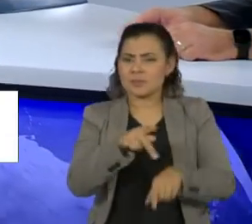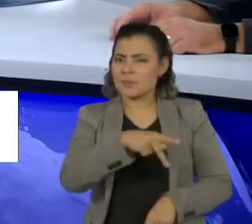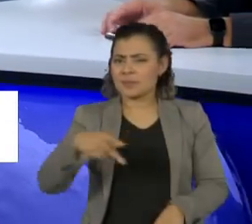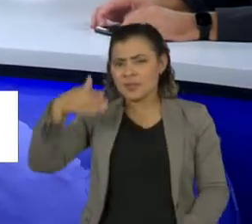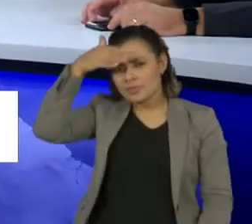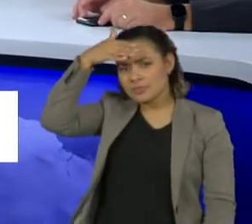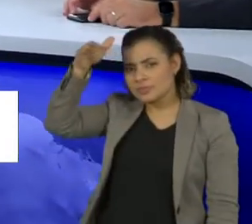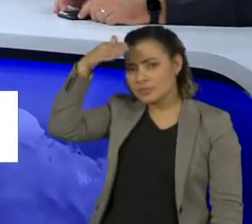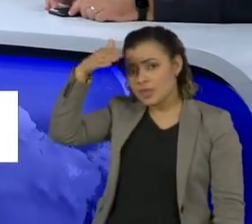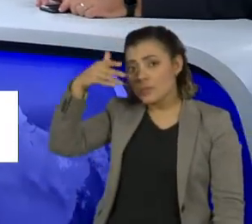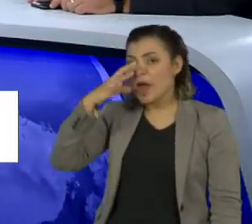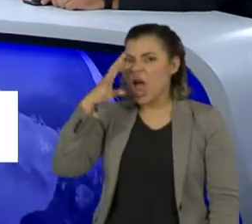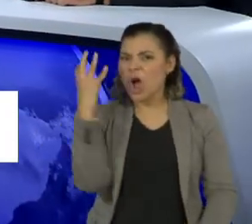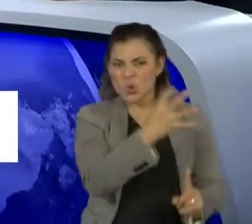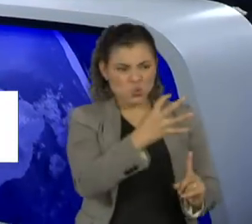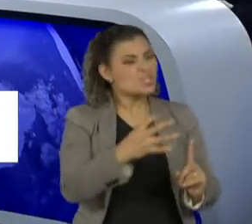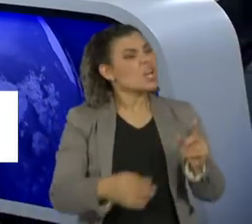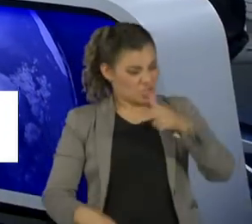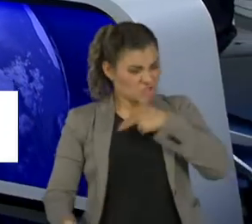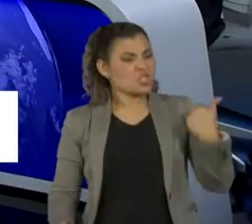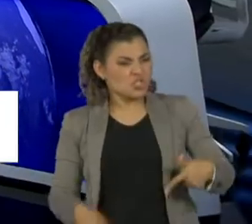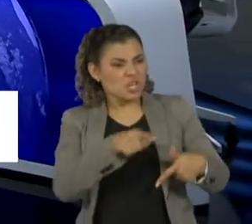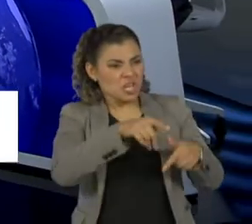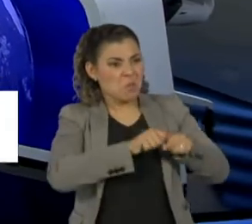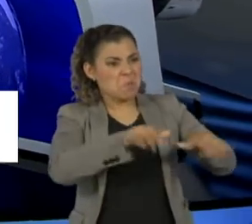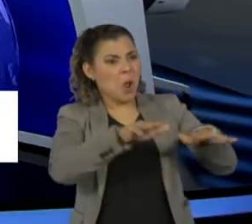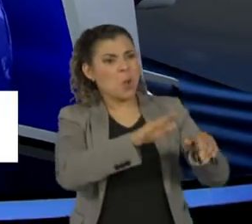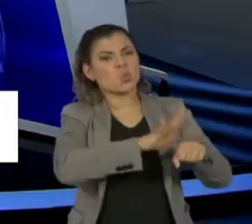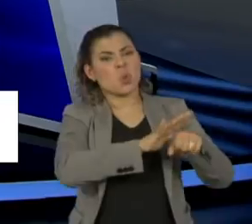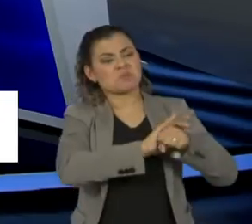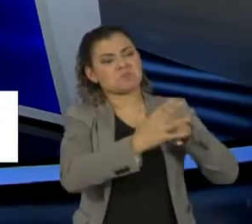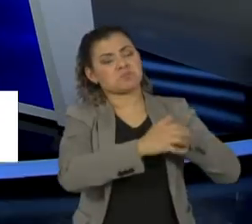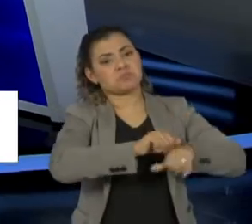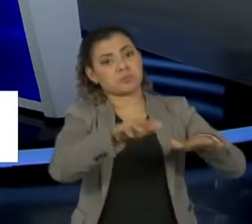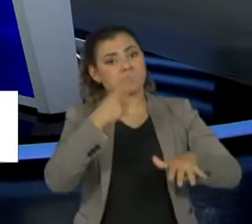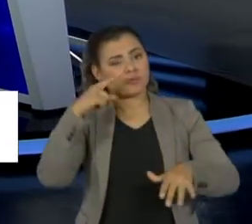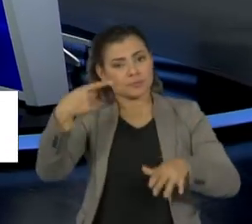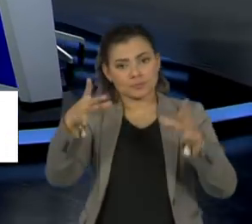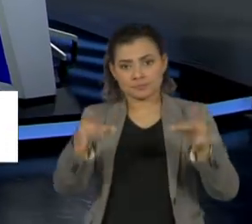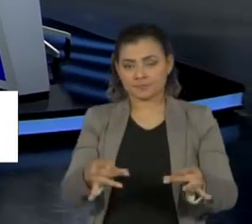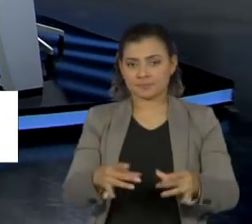Trump volta a acusar a China pela crise da Covid-19. Nós voltamos em instantes.